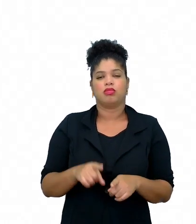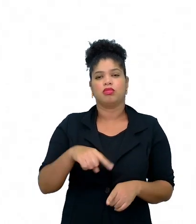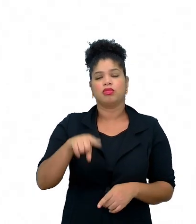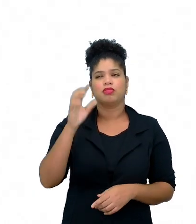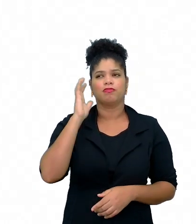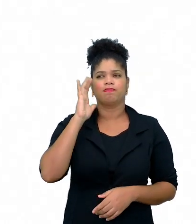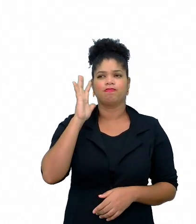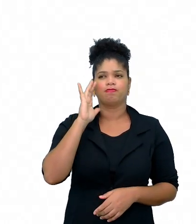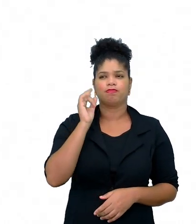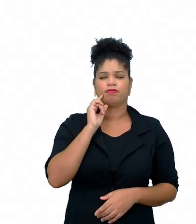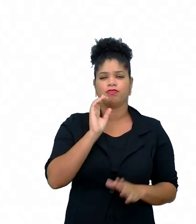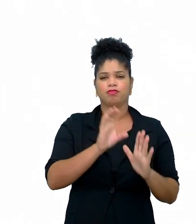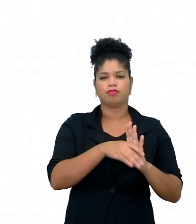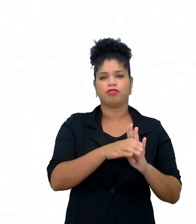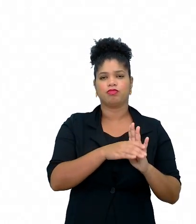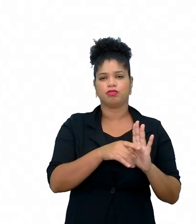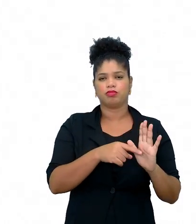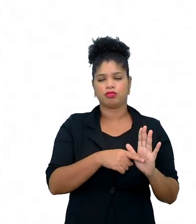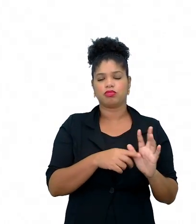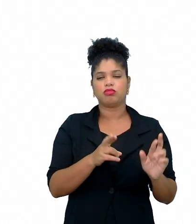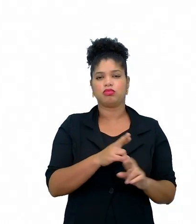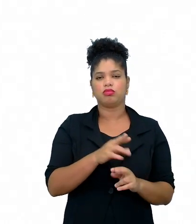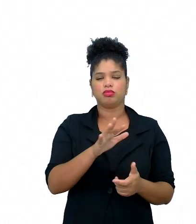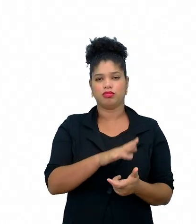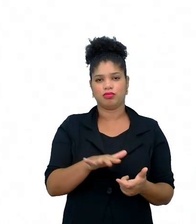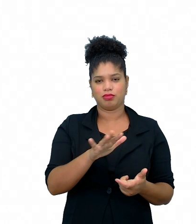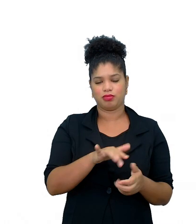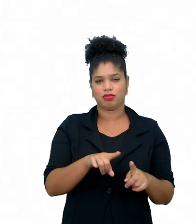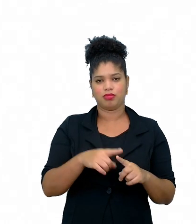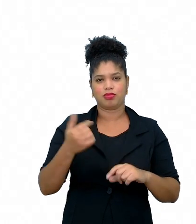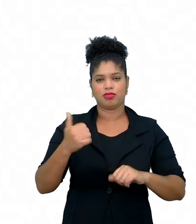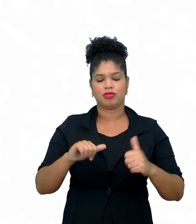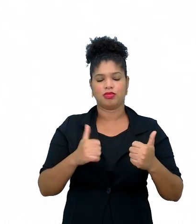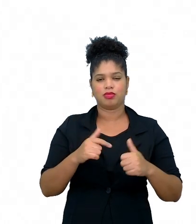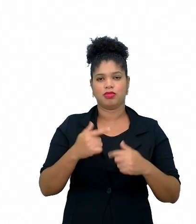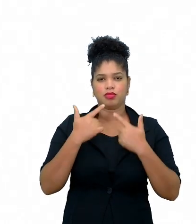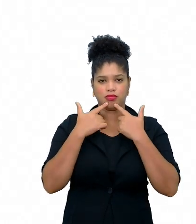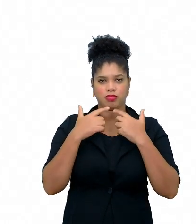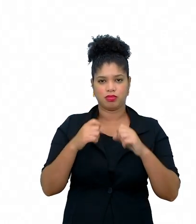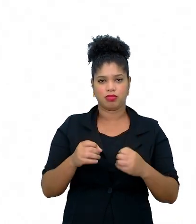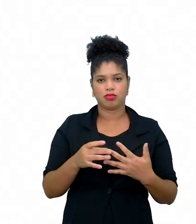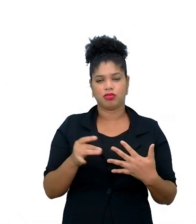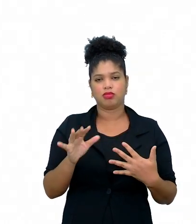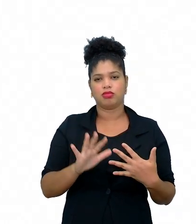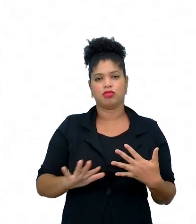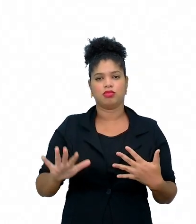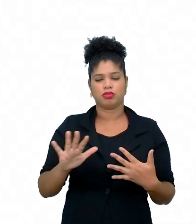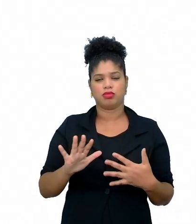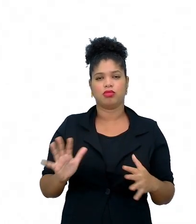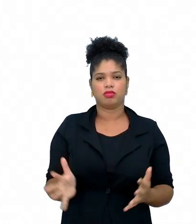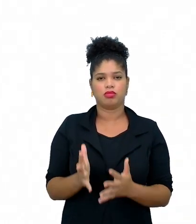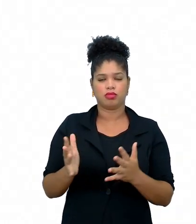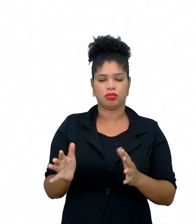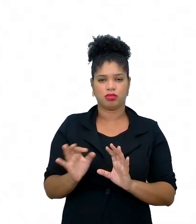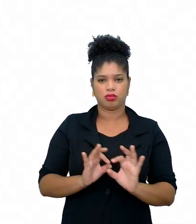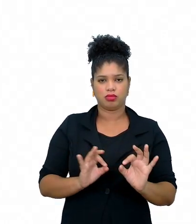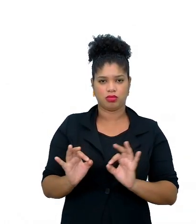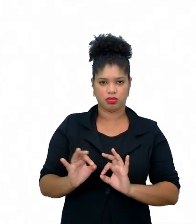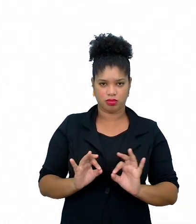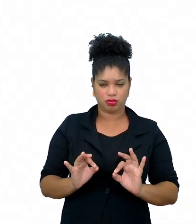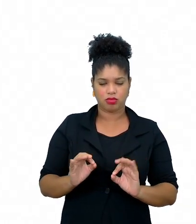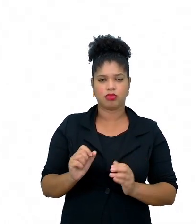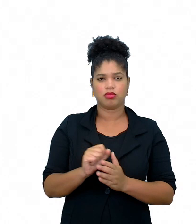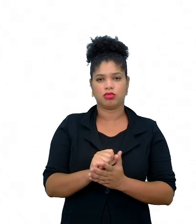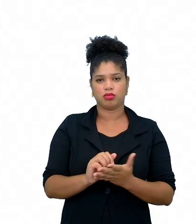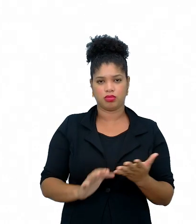de que maneira esses conceitos, né, relativos ao letramento e análise linguística e semiótica podem contribuir para o planejamento da sequência